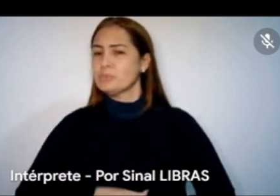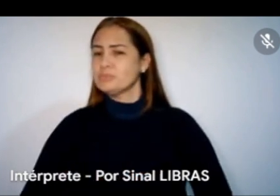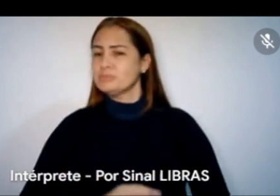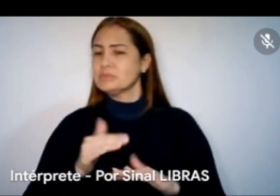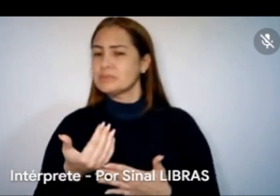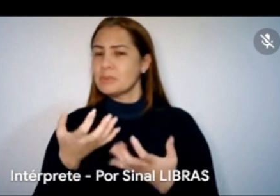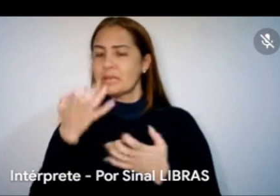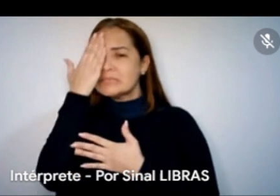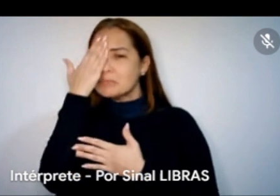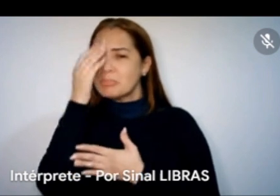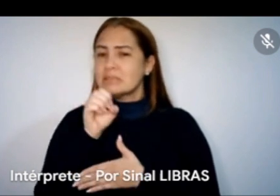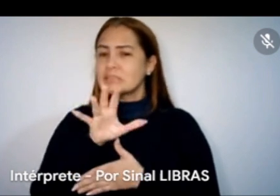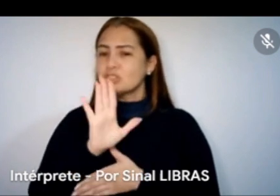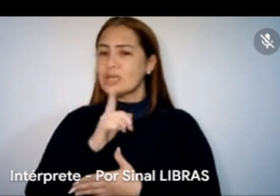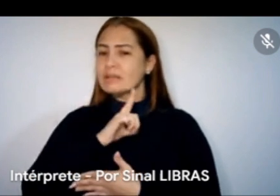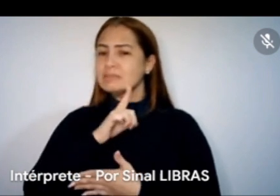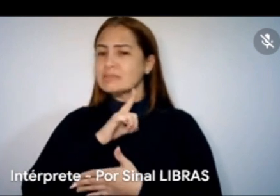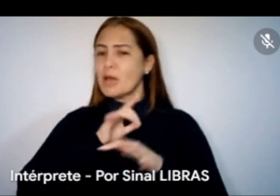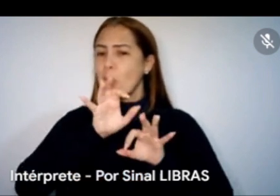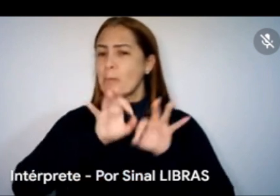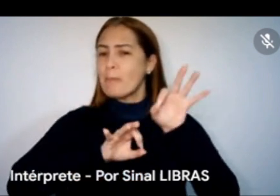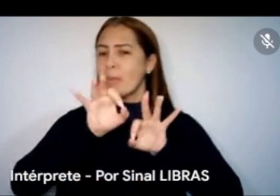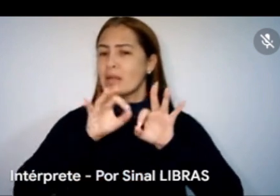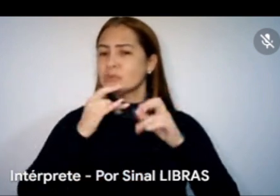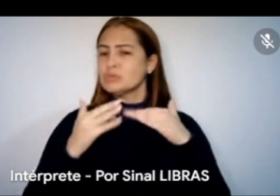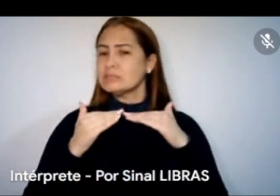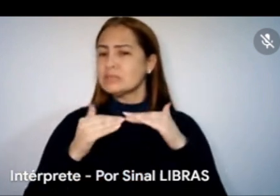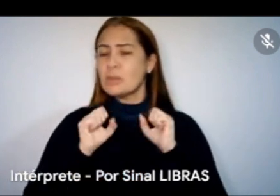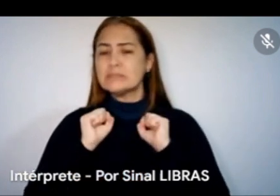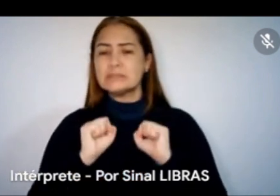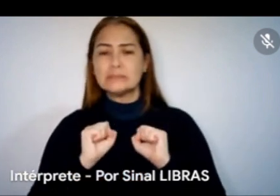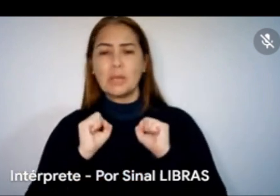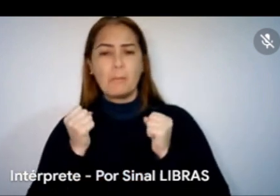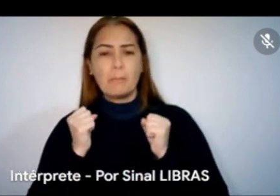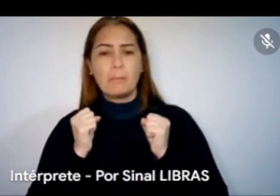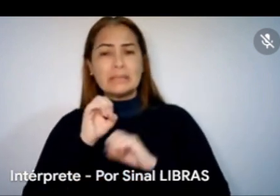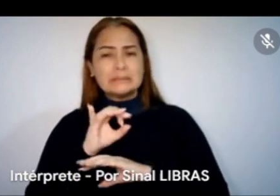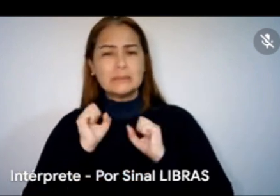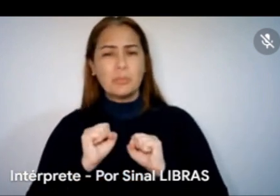possuem um plano de ação e se esse plano de ação poderia ser compartilhado conosco. Afinal,